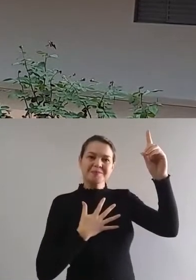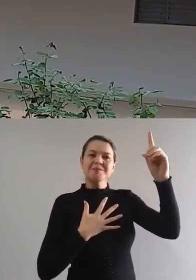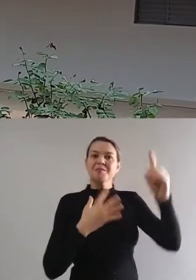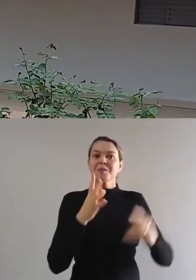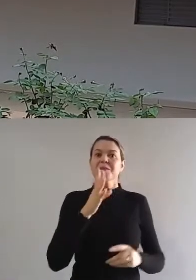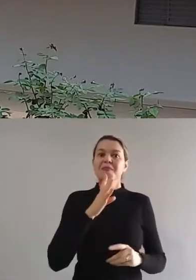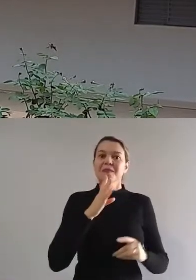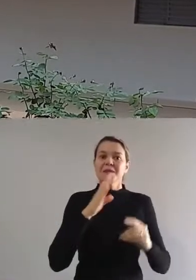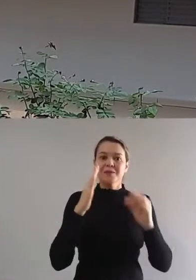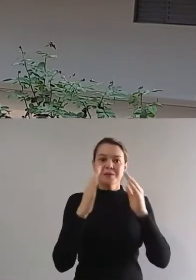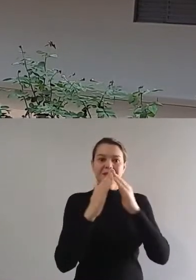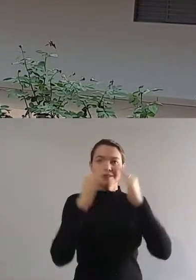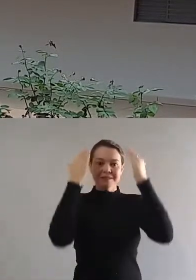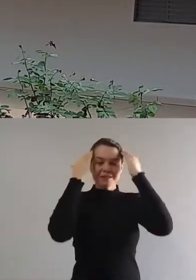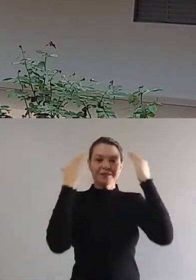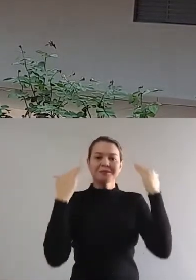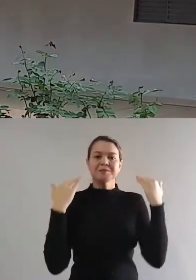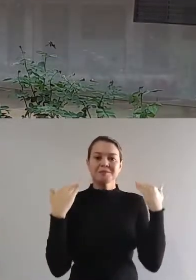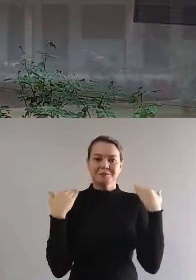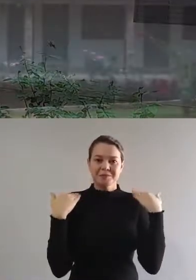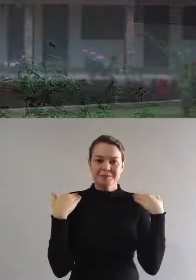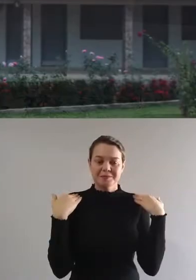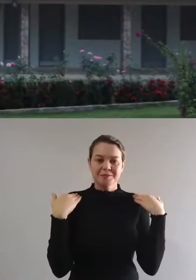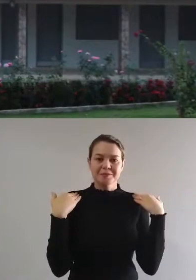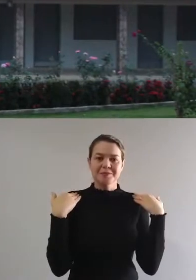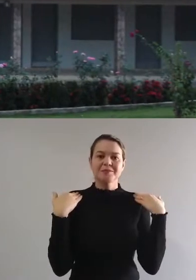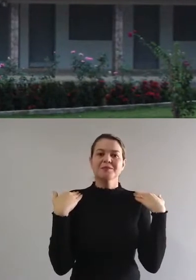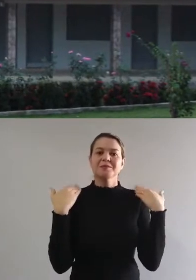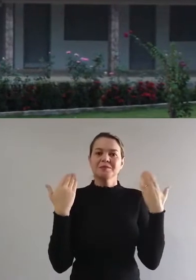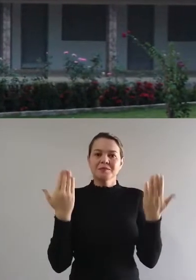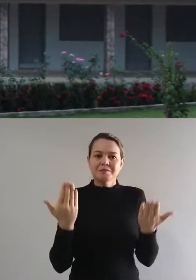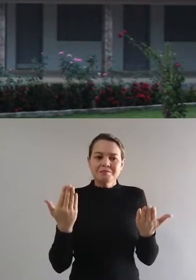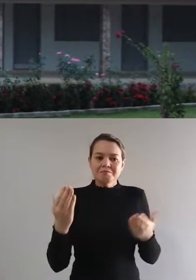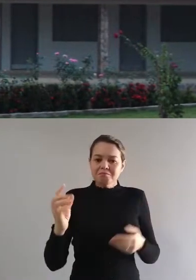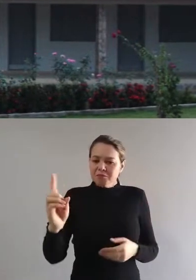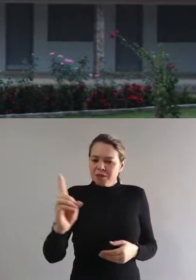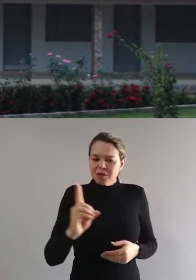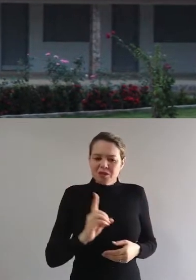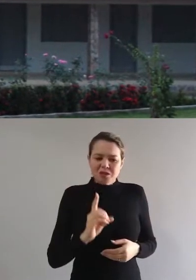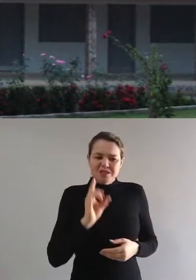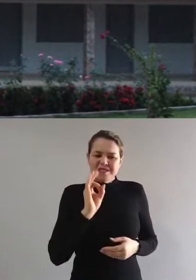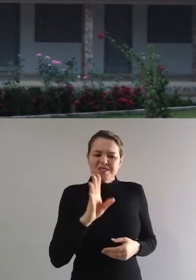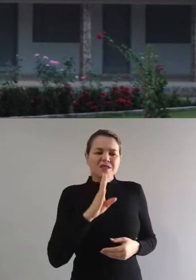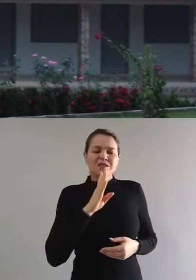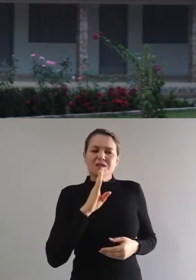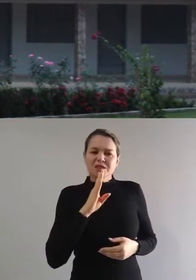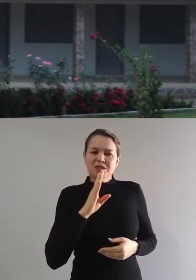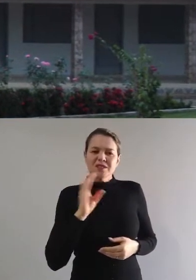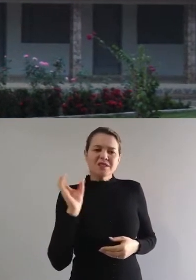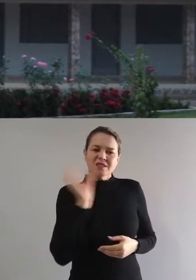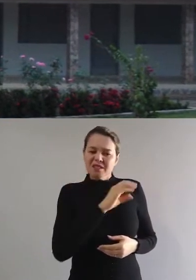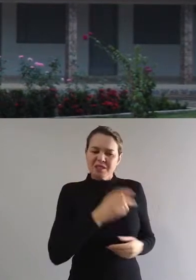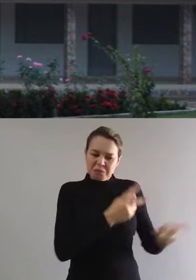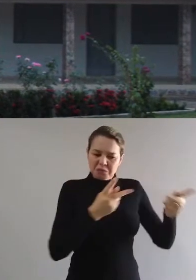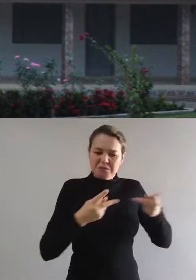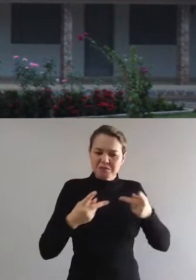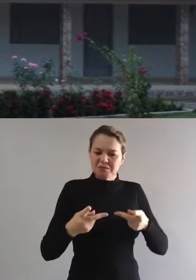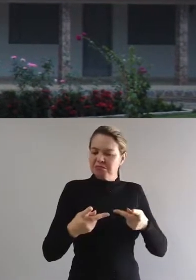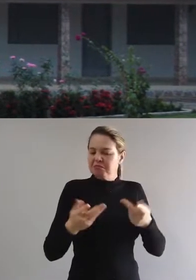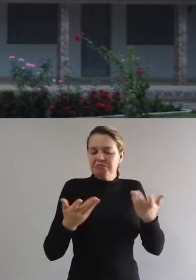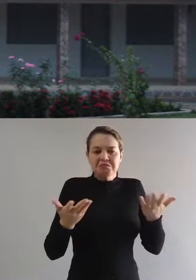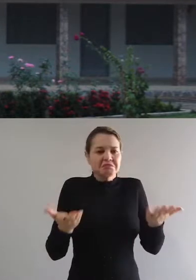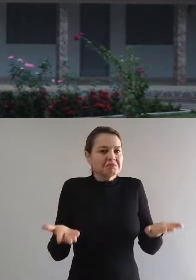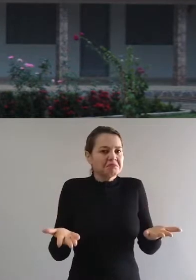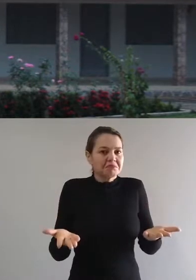graça de Deus, eu conheci o mosteiro. E eu vim apenas conhecer, de